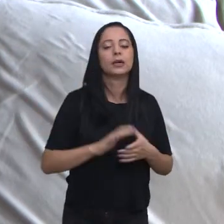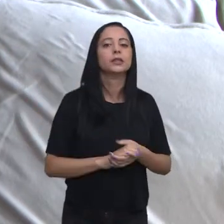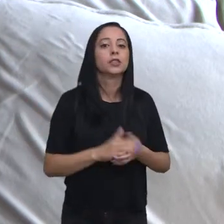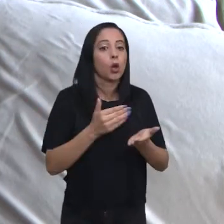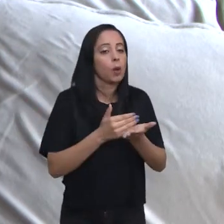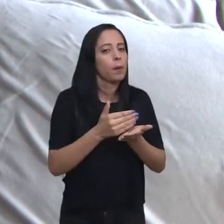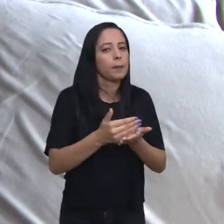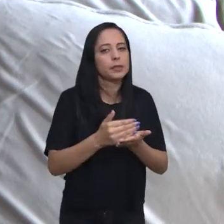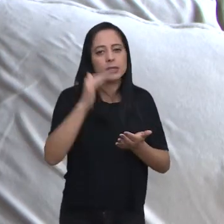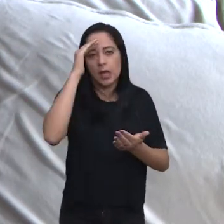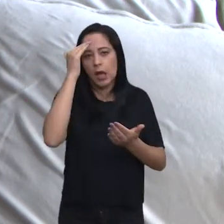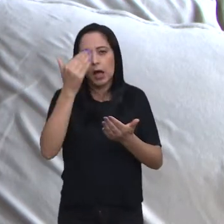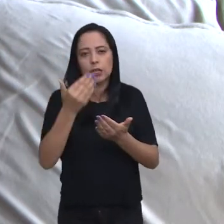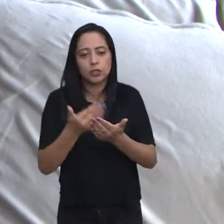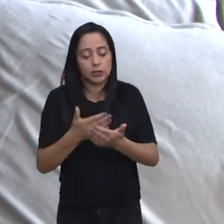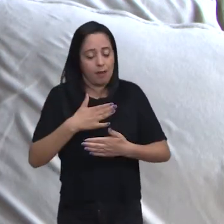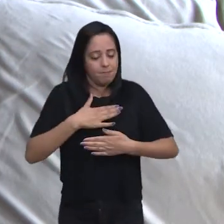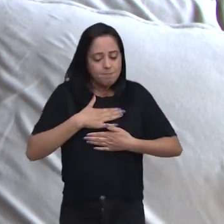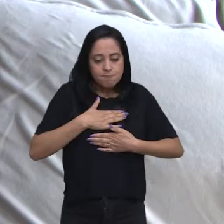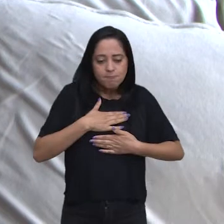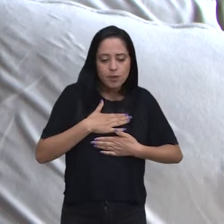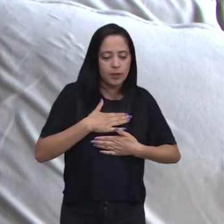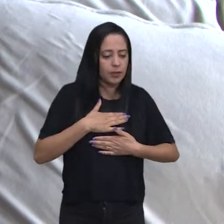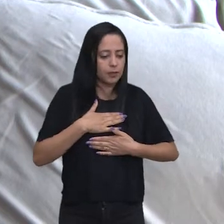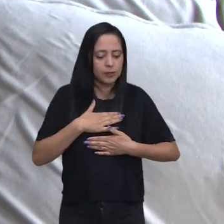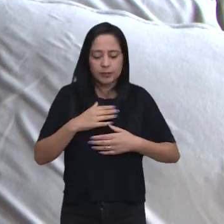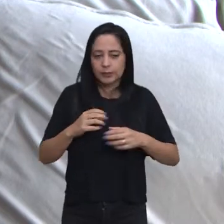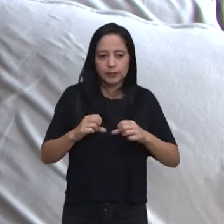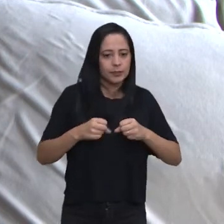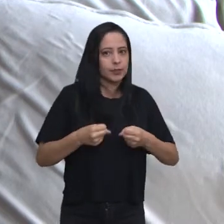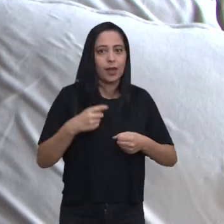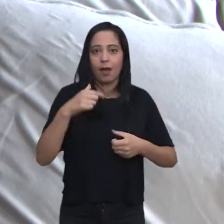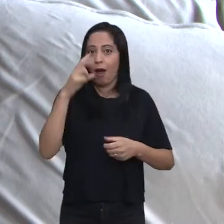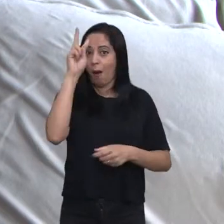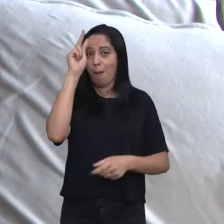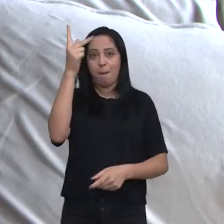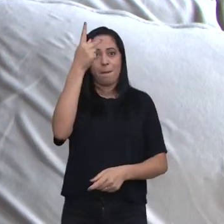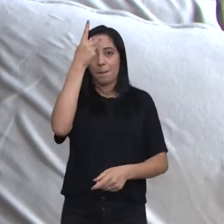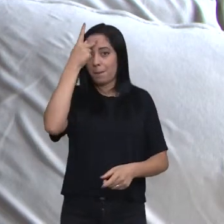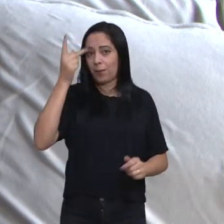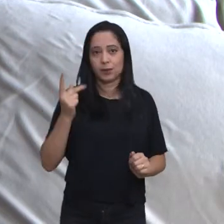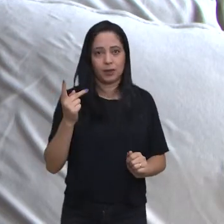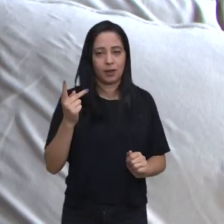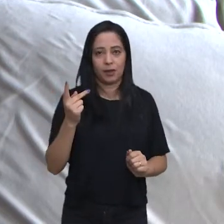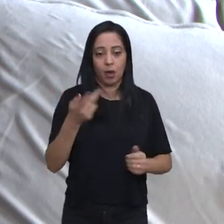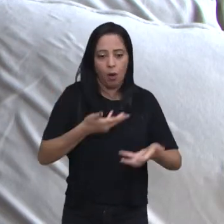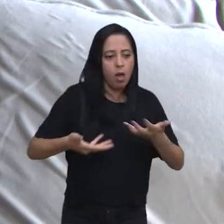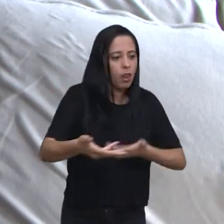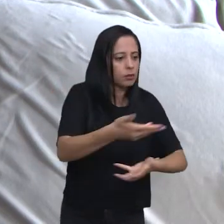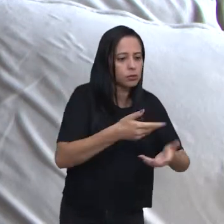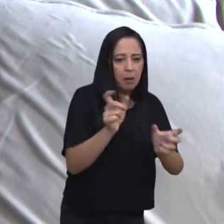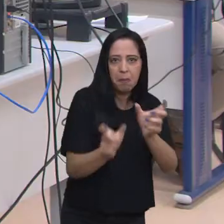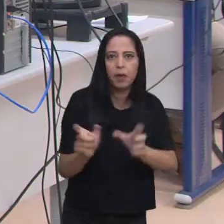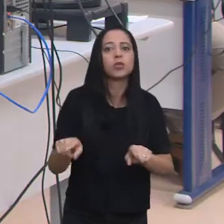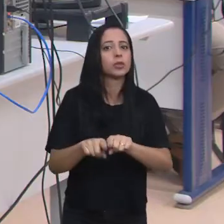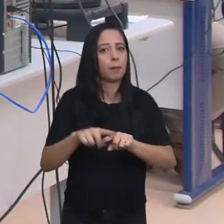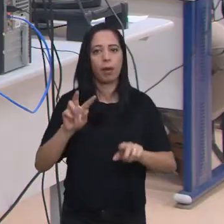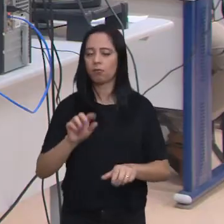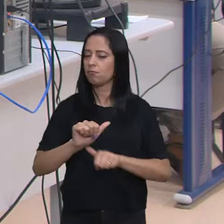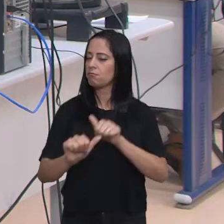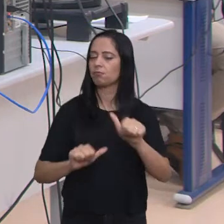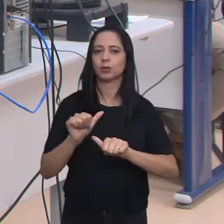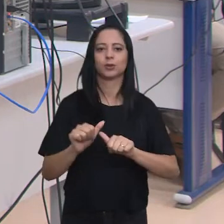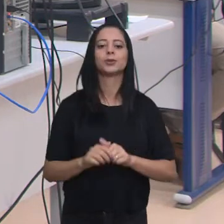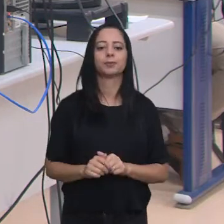comecei a acreditar em mim mesma. Ai, mudei completamente até o meu relacionamento com as pessoas. Muito